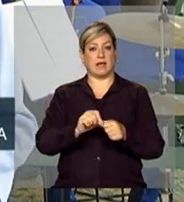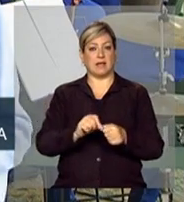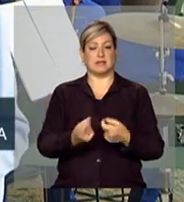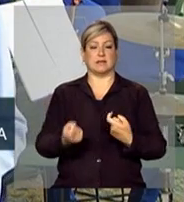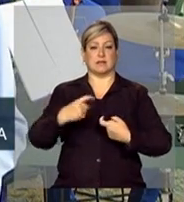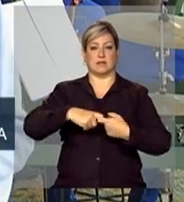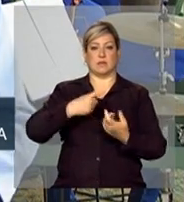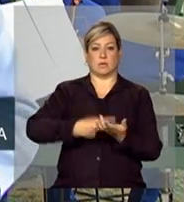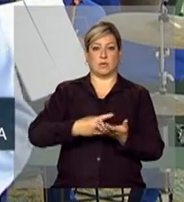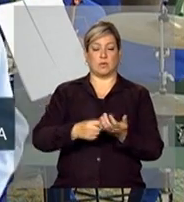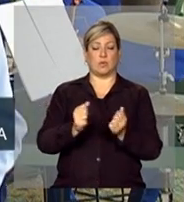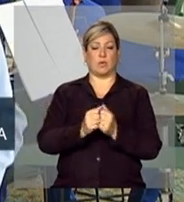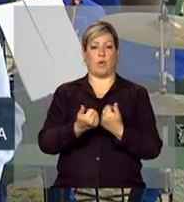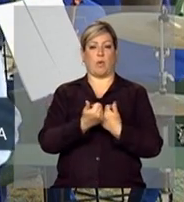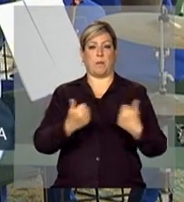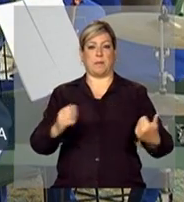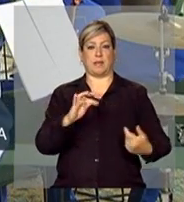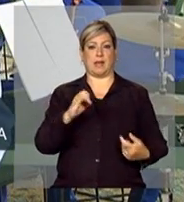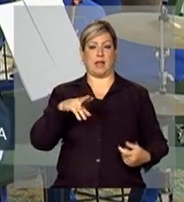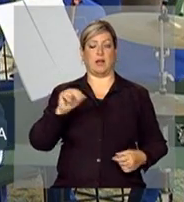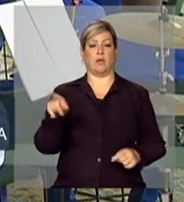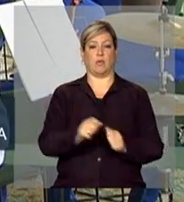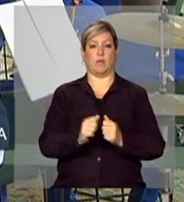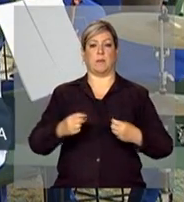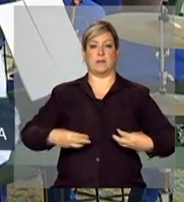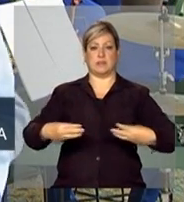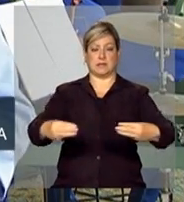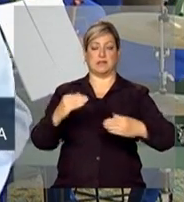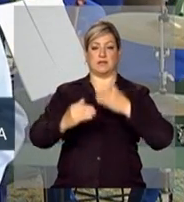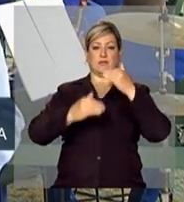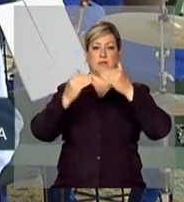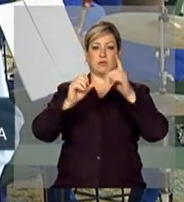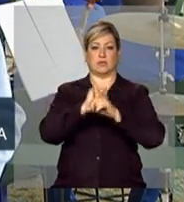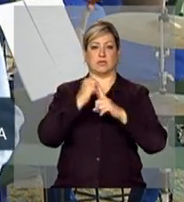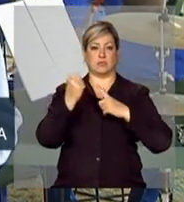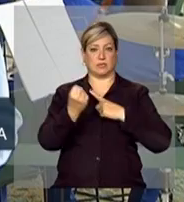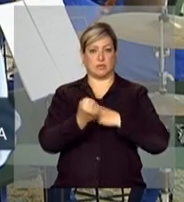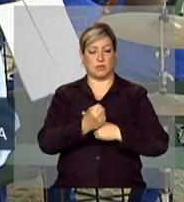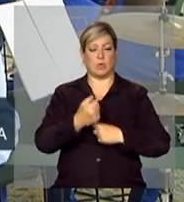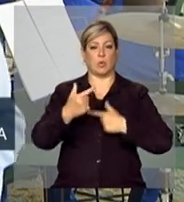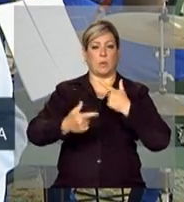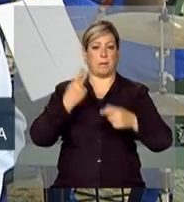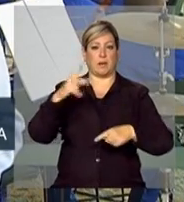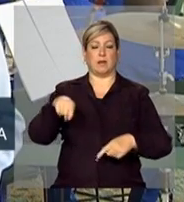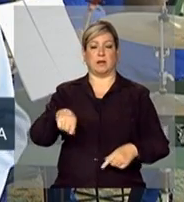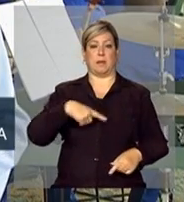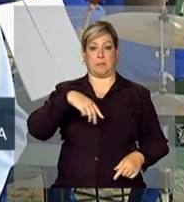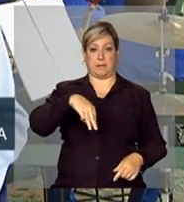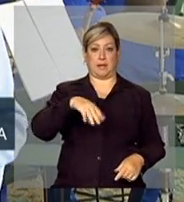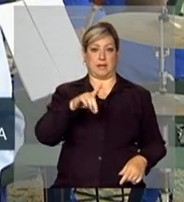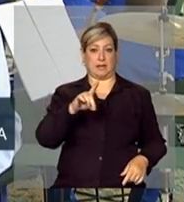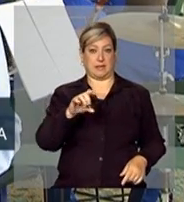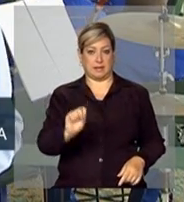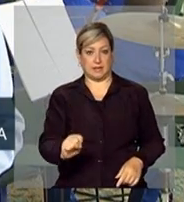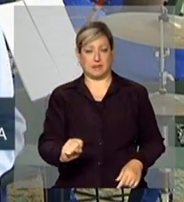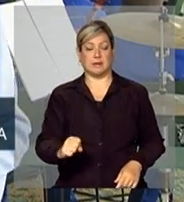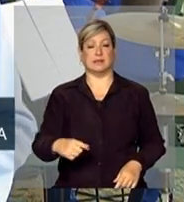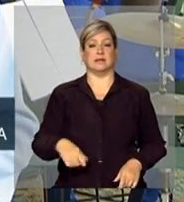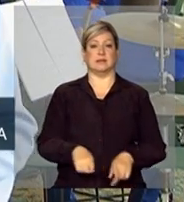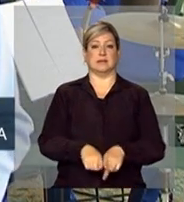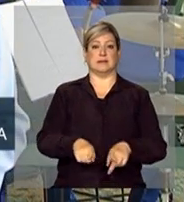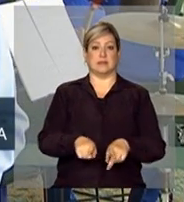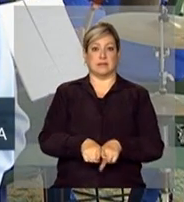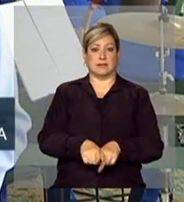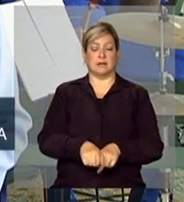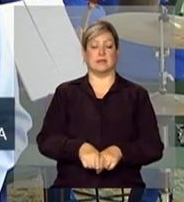com os ministérios do desenvolvimento social, de combate à fome, do desenvolvimento social e combate à fome